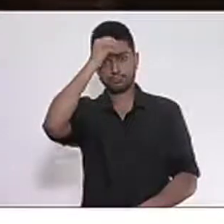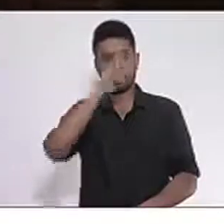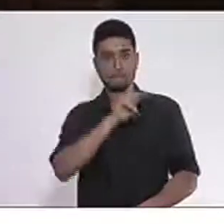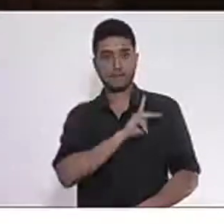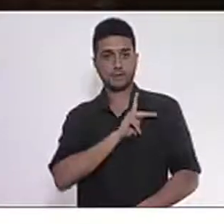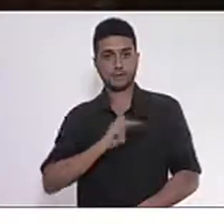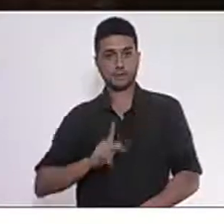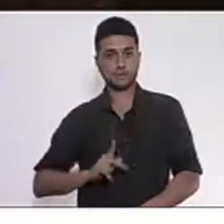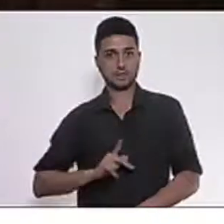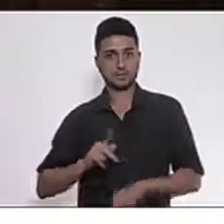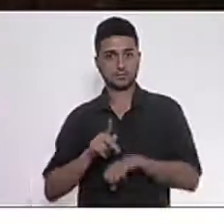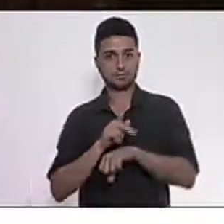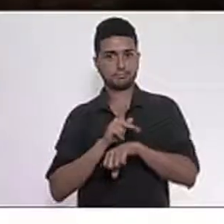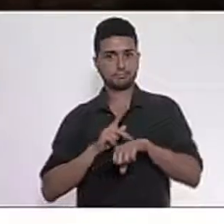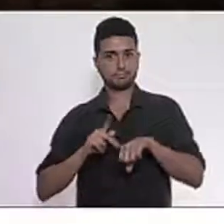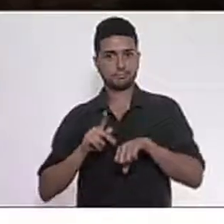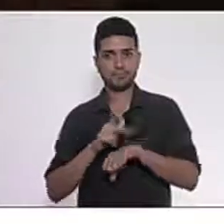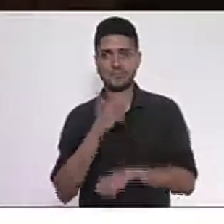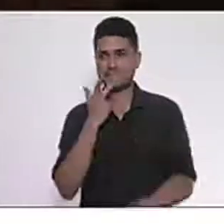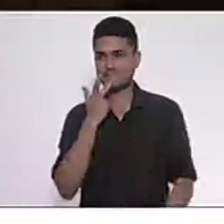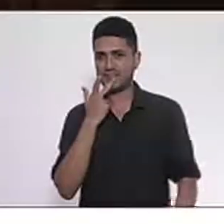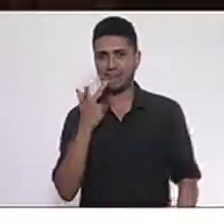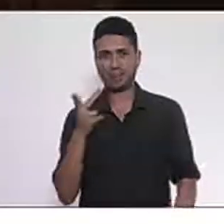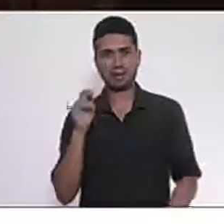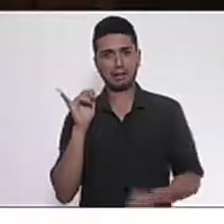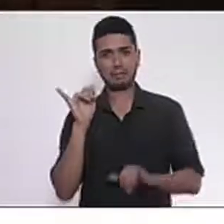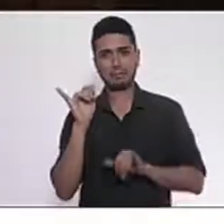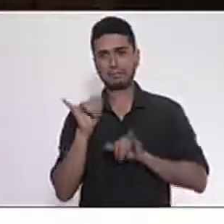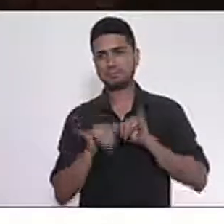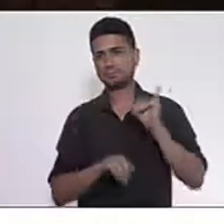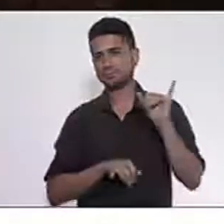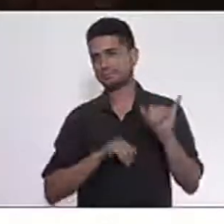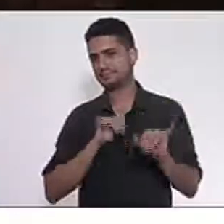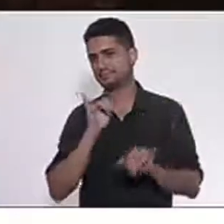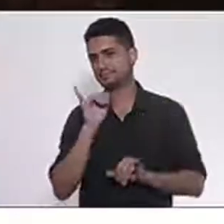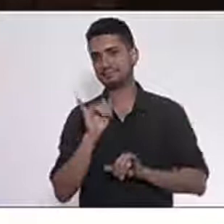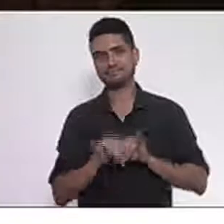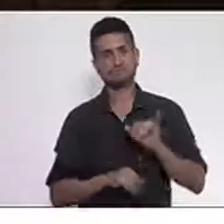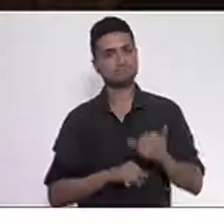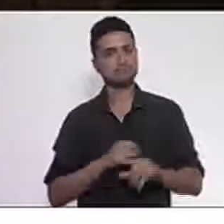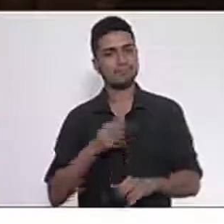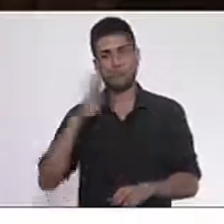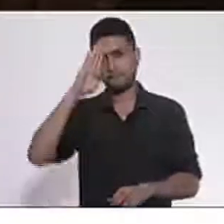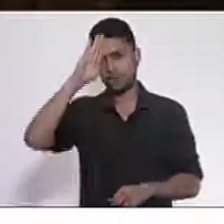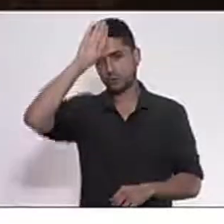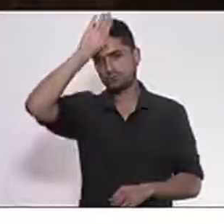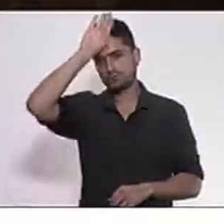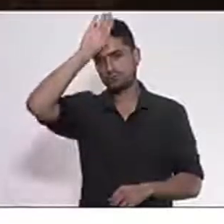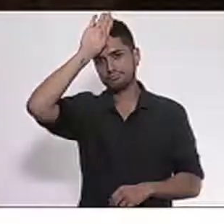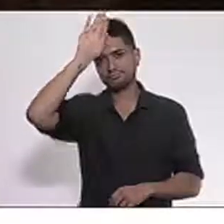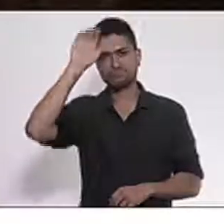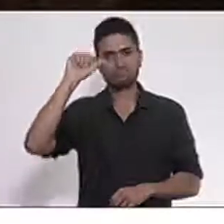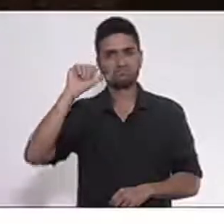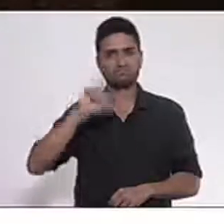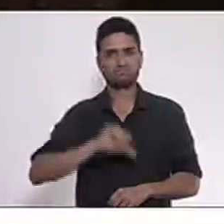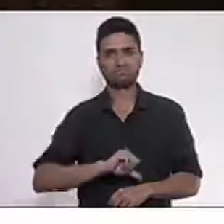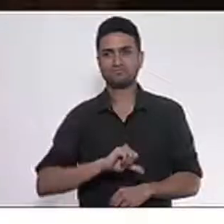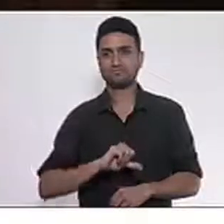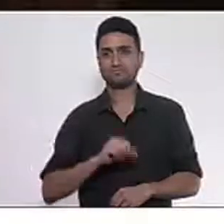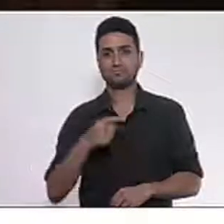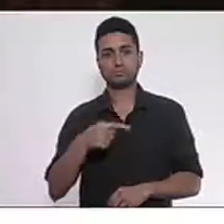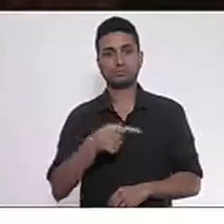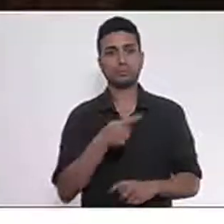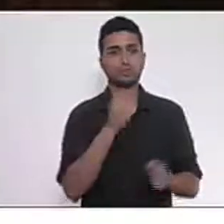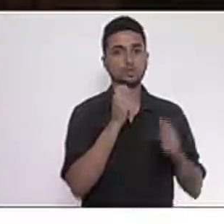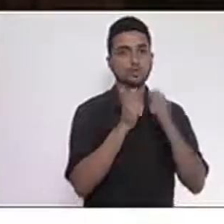declaração estapafúrdia, a oposição e o jornalismo critica, aí